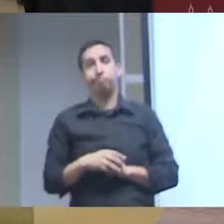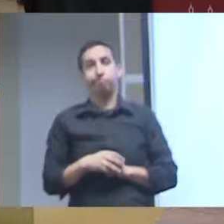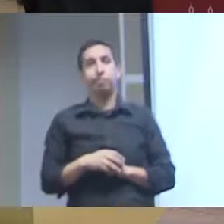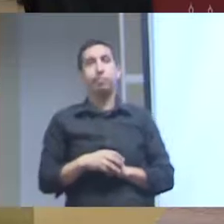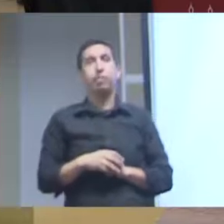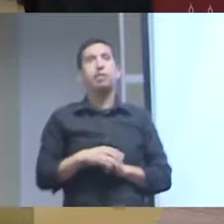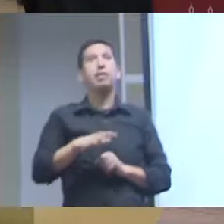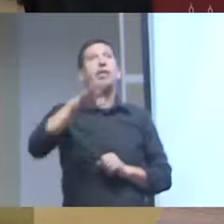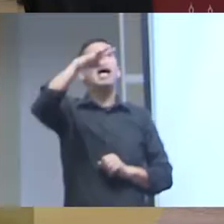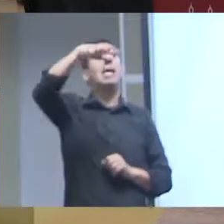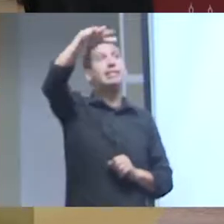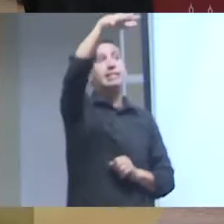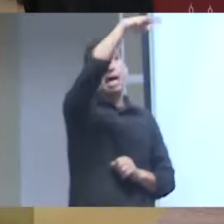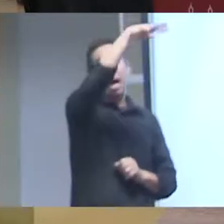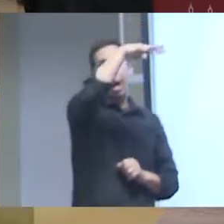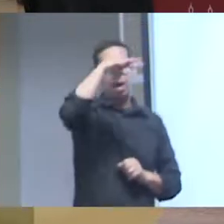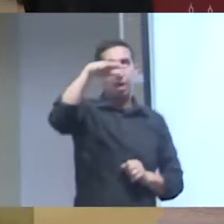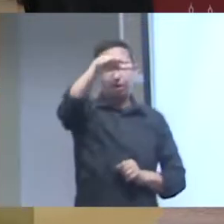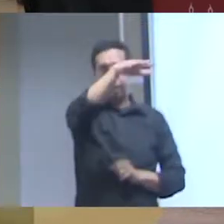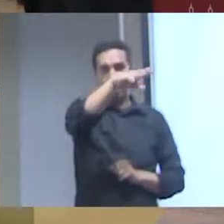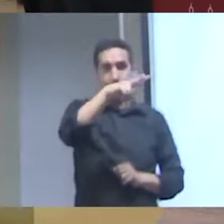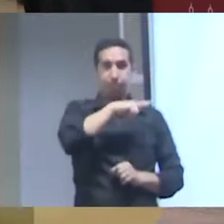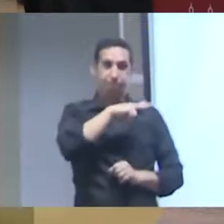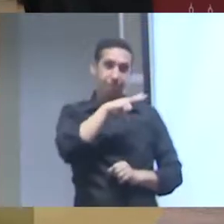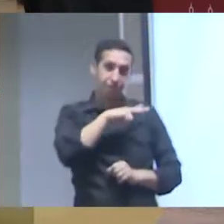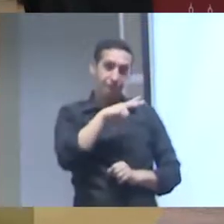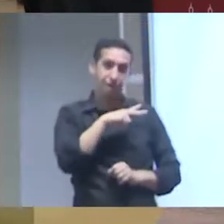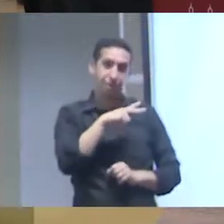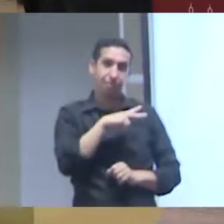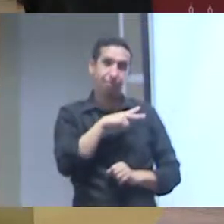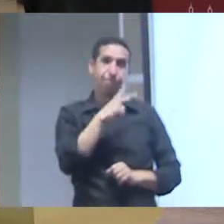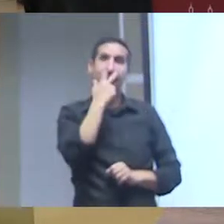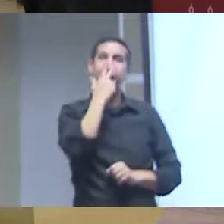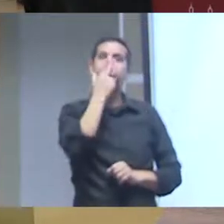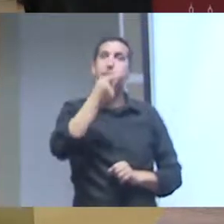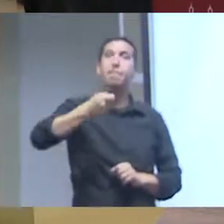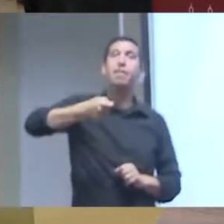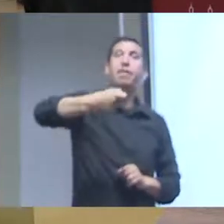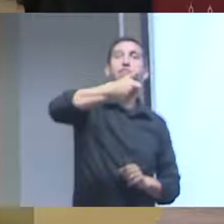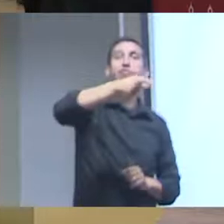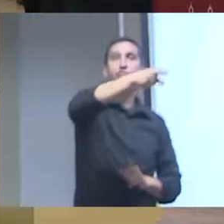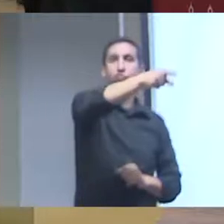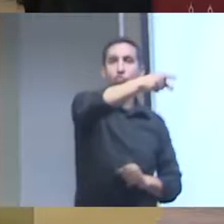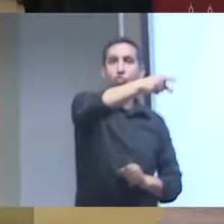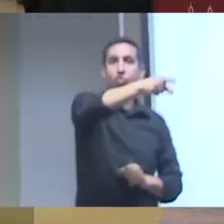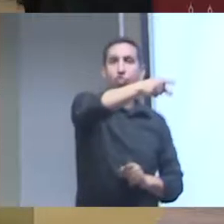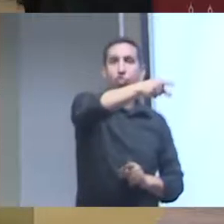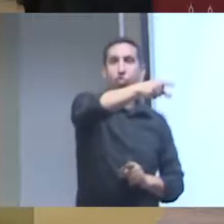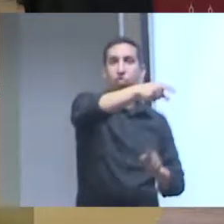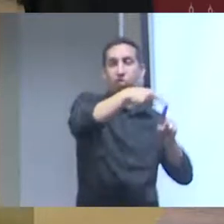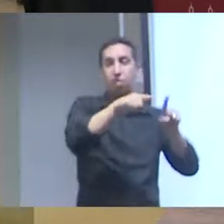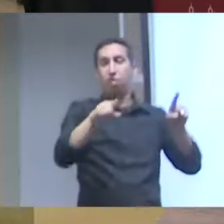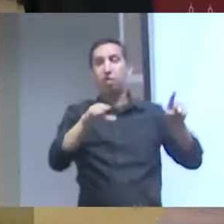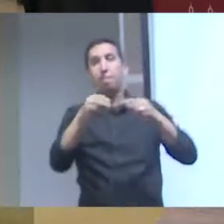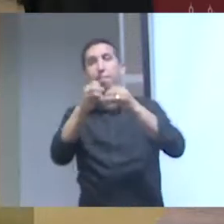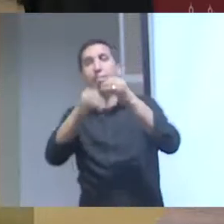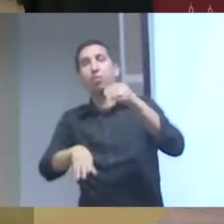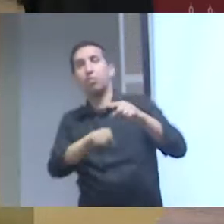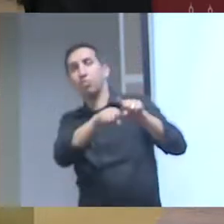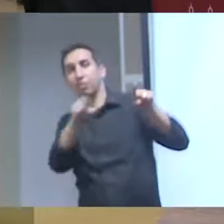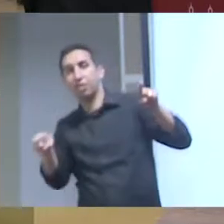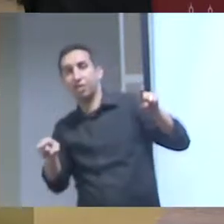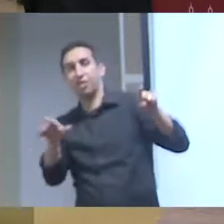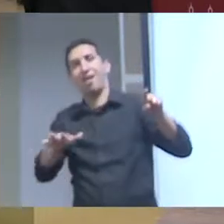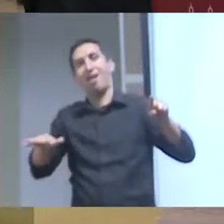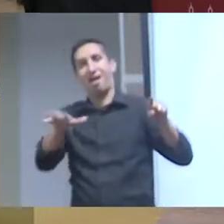players no setor privado inclusive contra os interesses das startups que